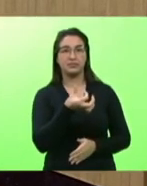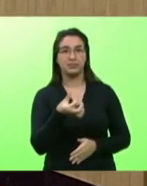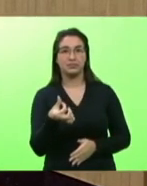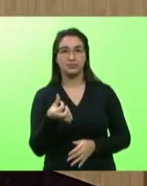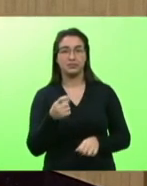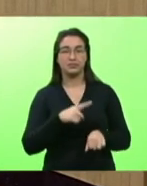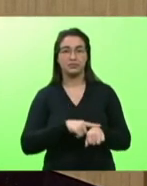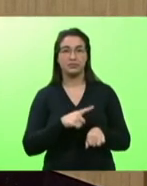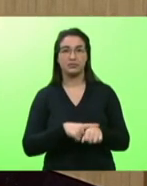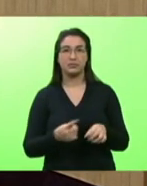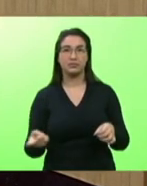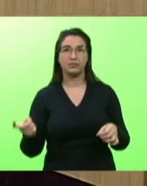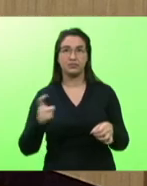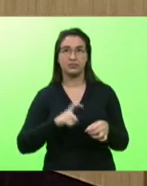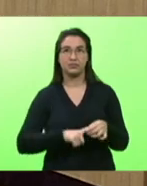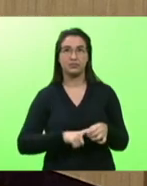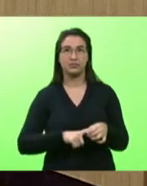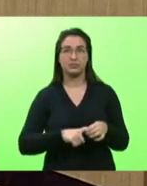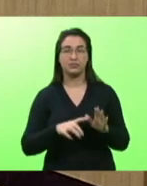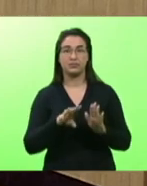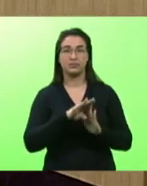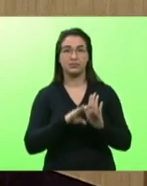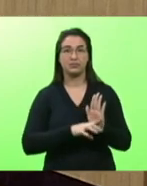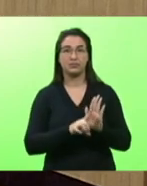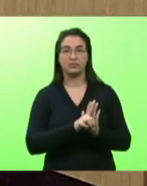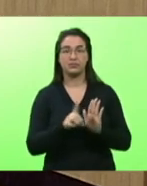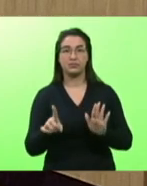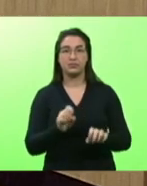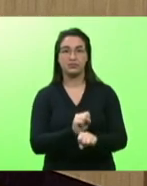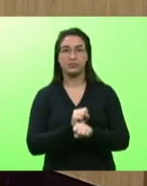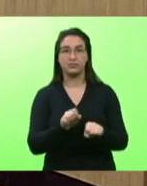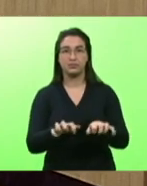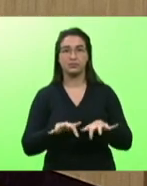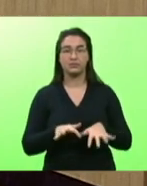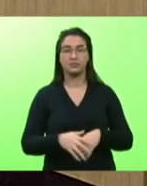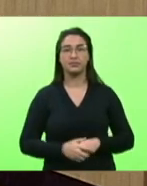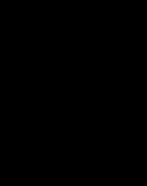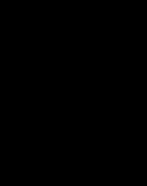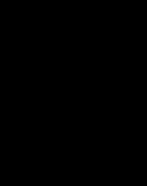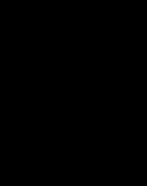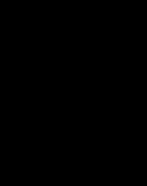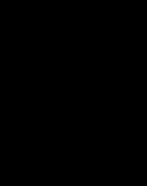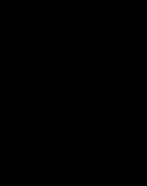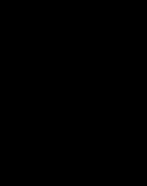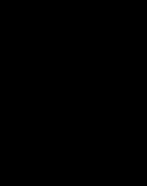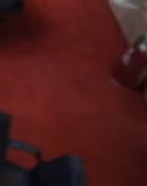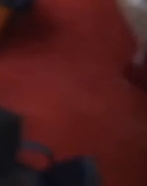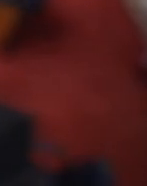possamos retornar com a ordem do dia está suspensa a presente sessão E aí